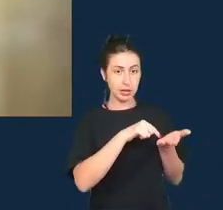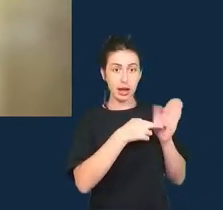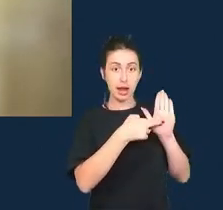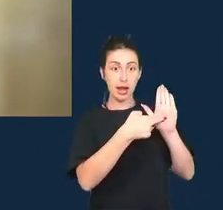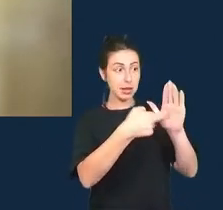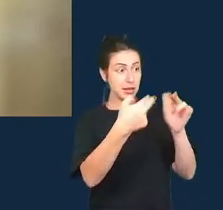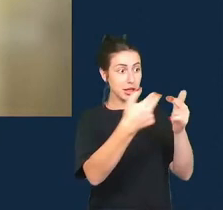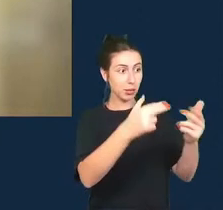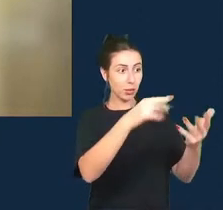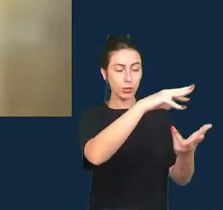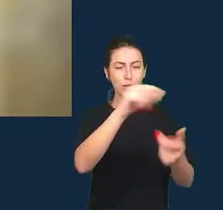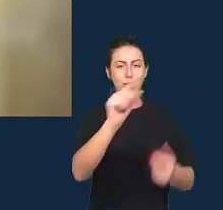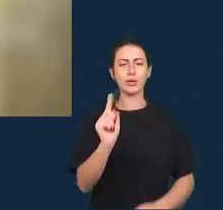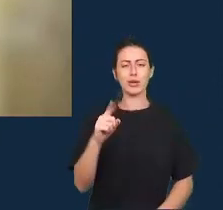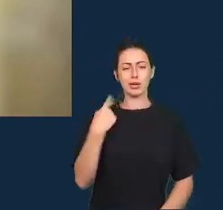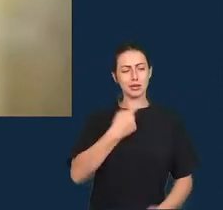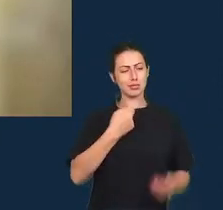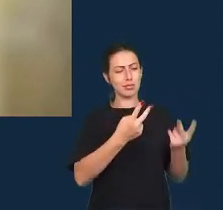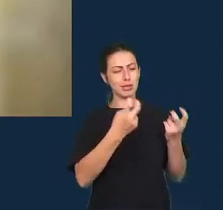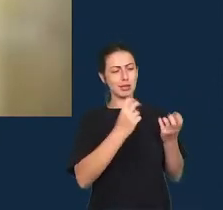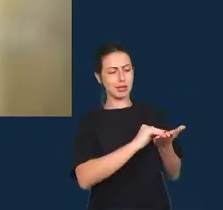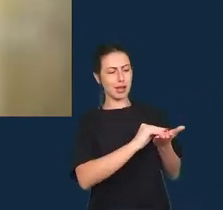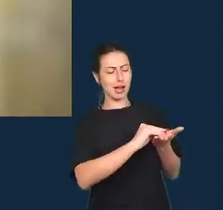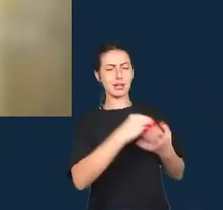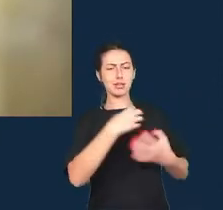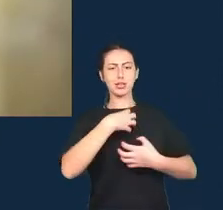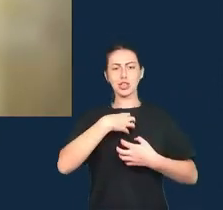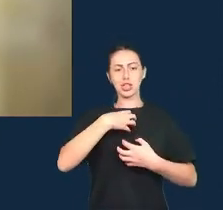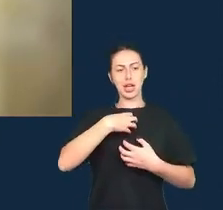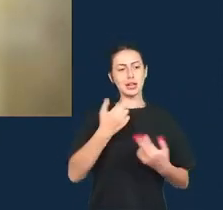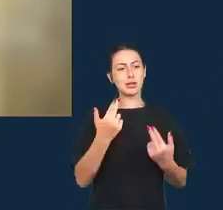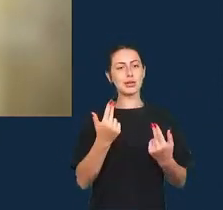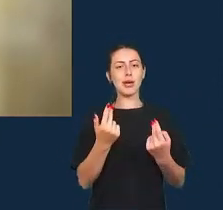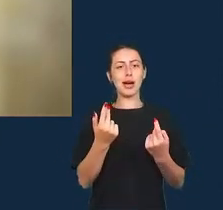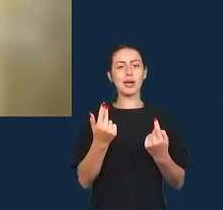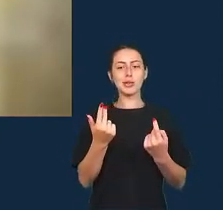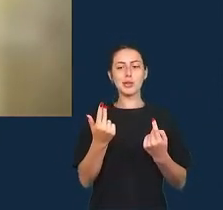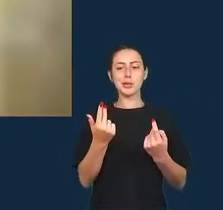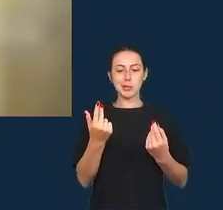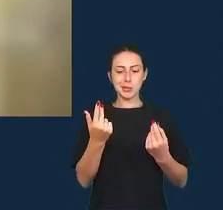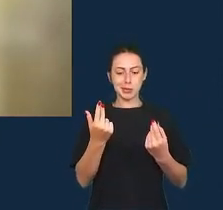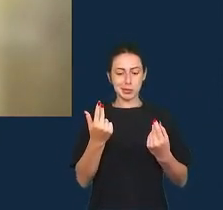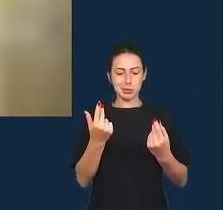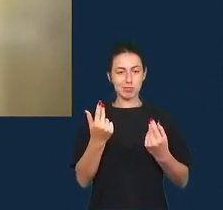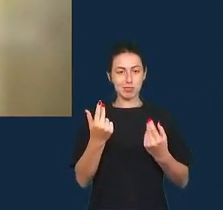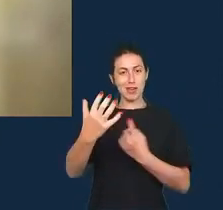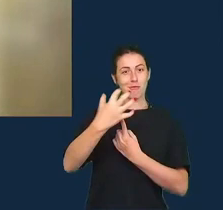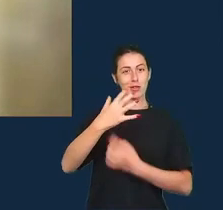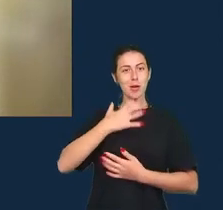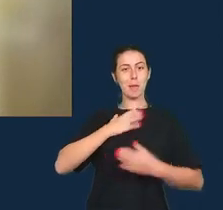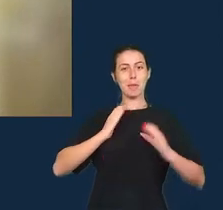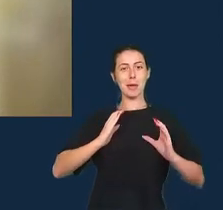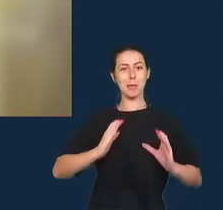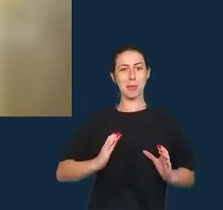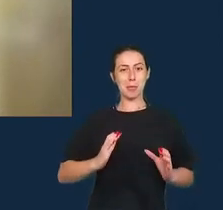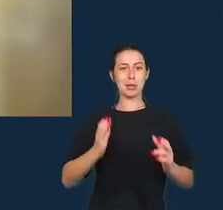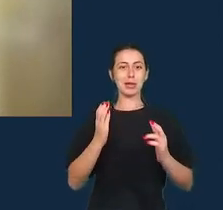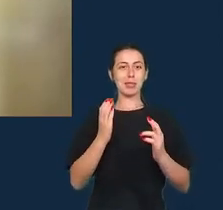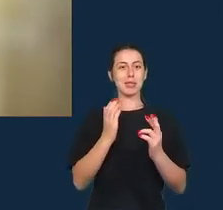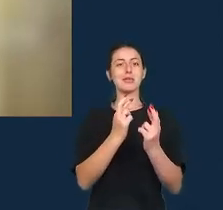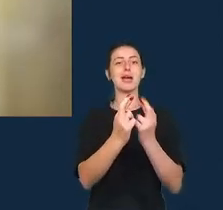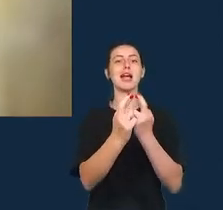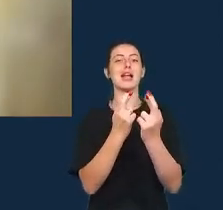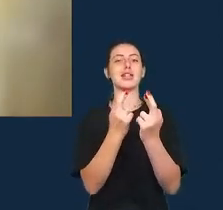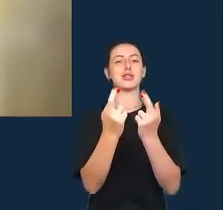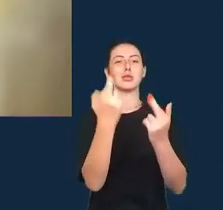dados como maneiras de negociarmos como nós nos relacionamos nesse livro tem um capítulo de Heron Varane